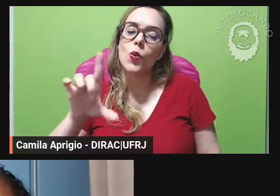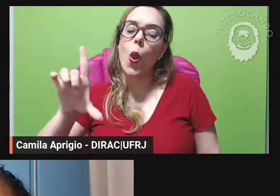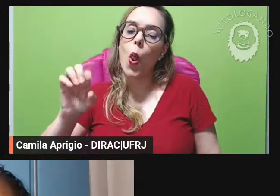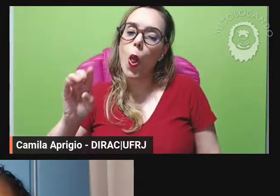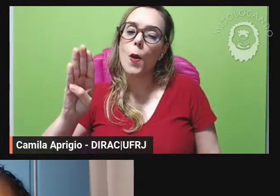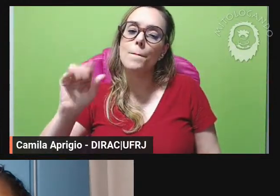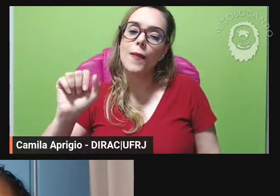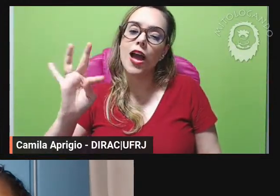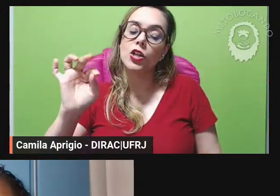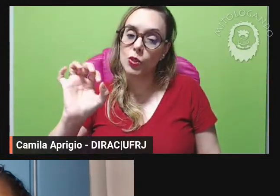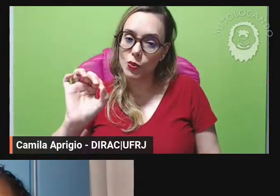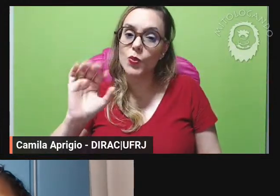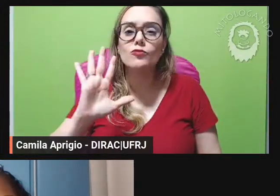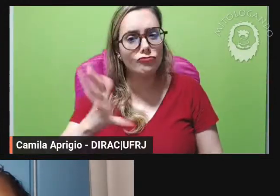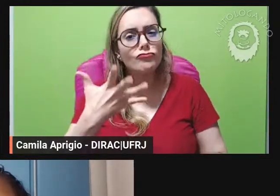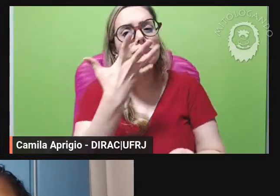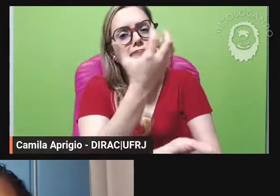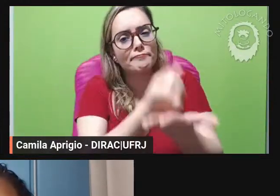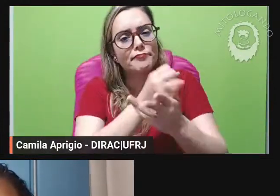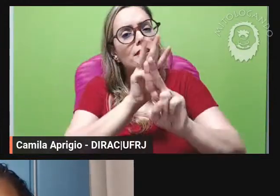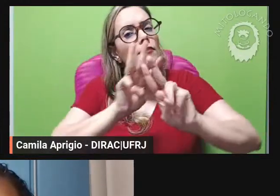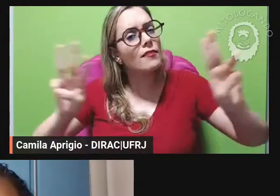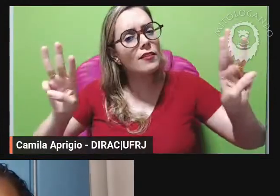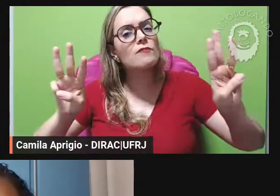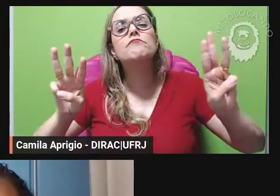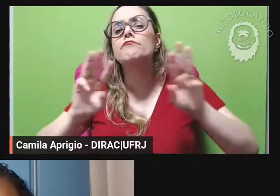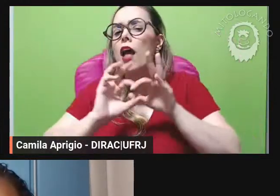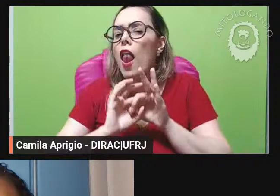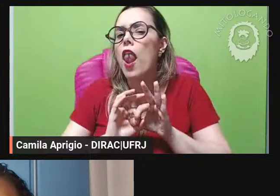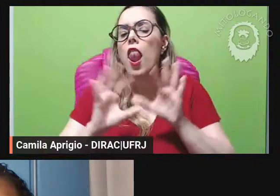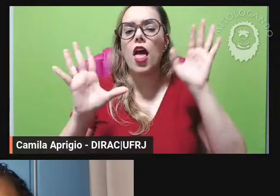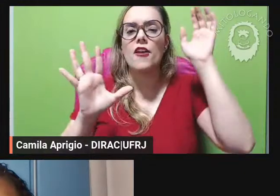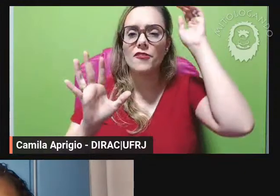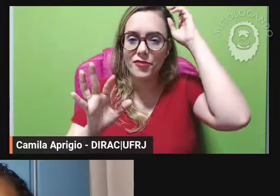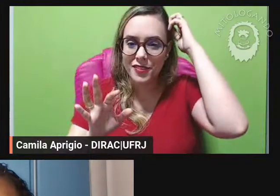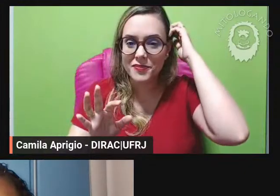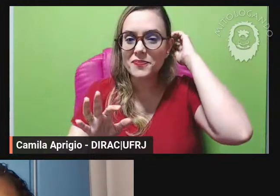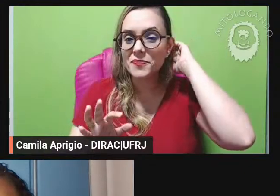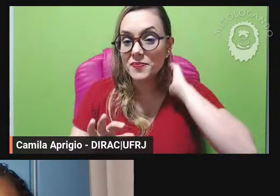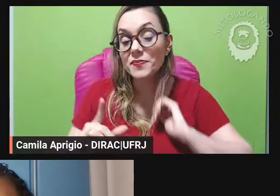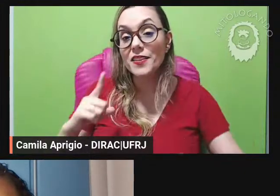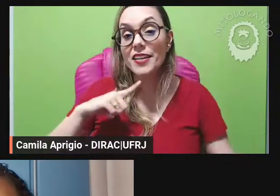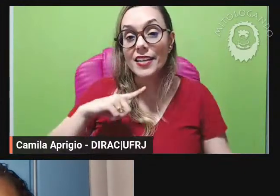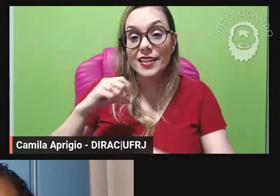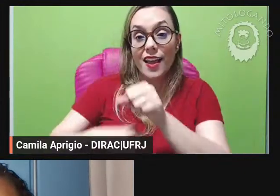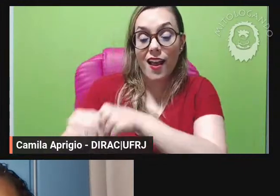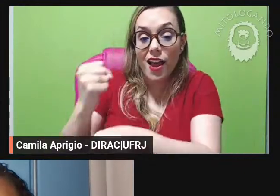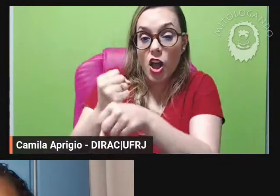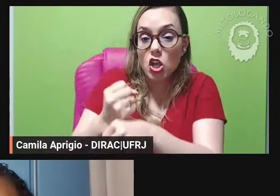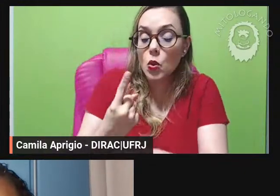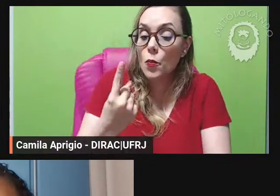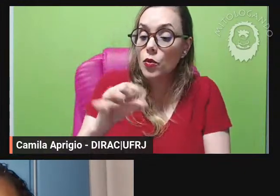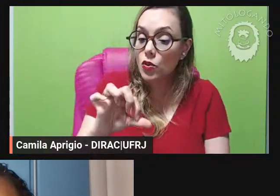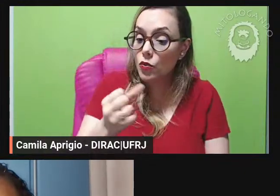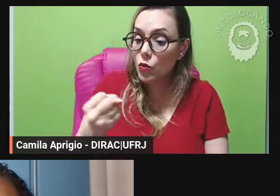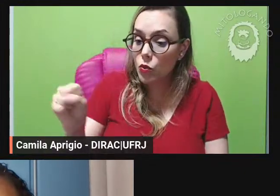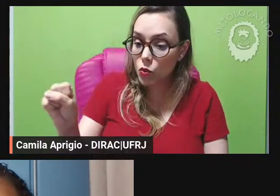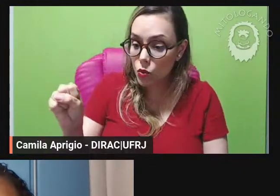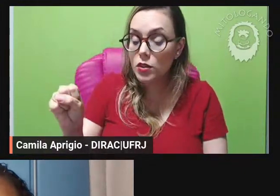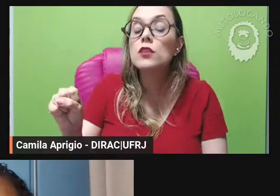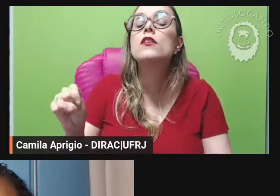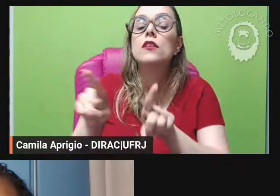editora entre 1988 e 1998 1998